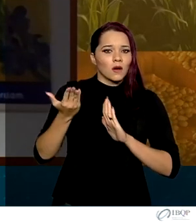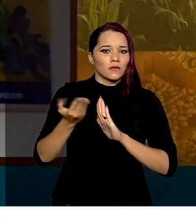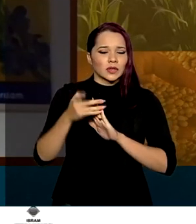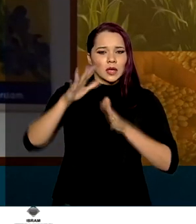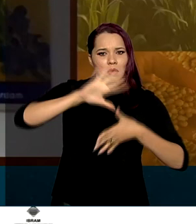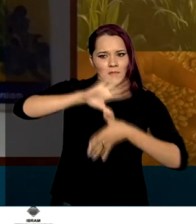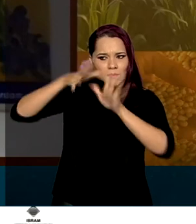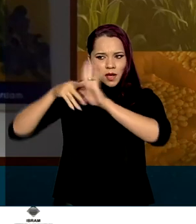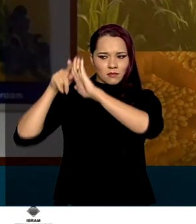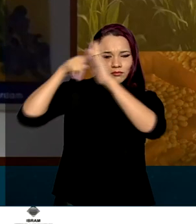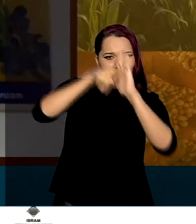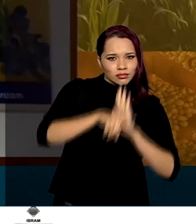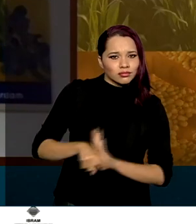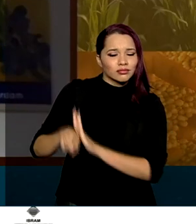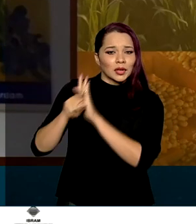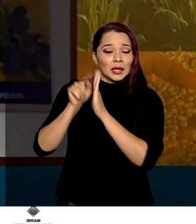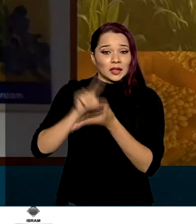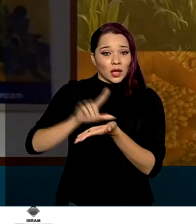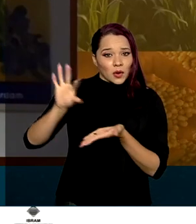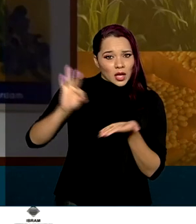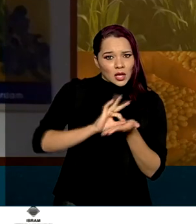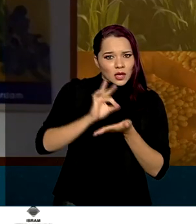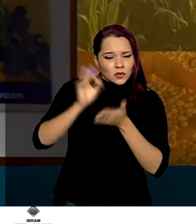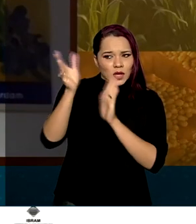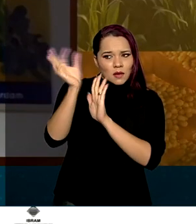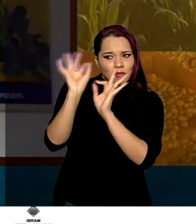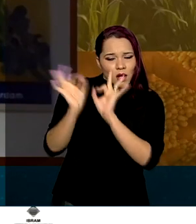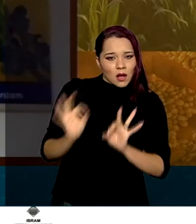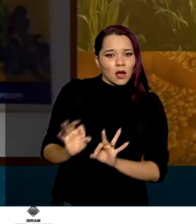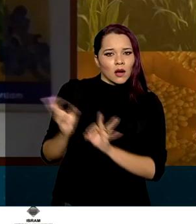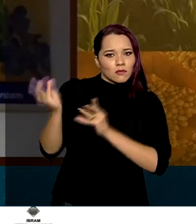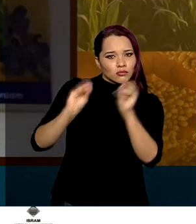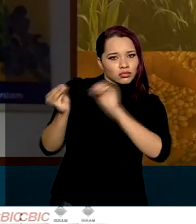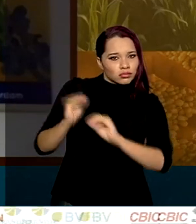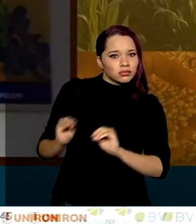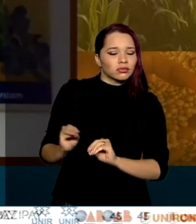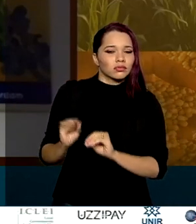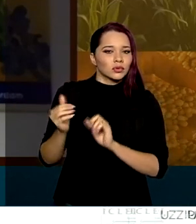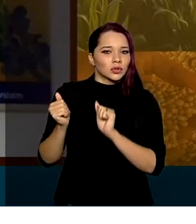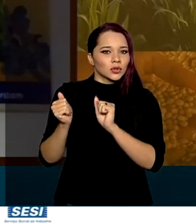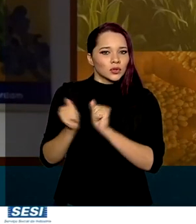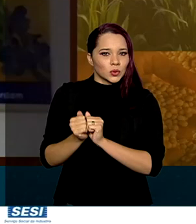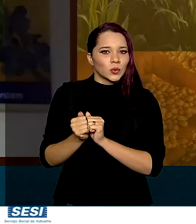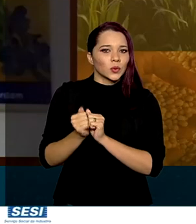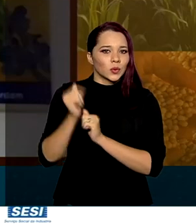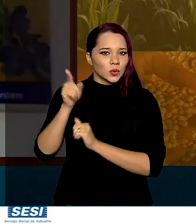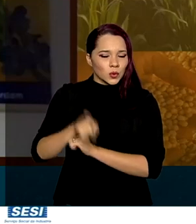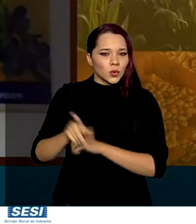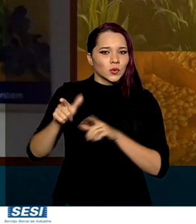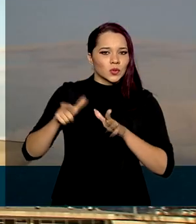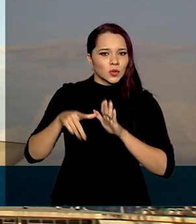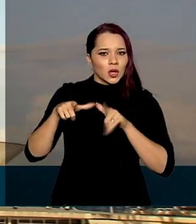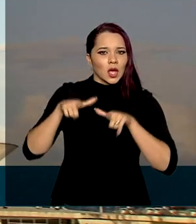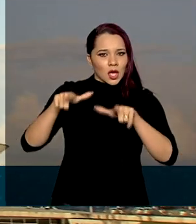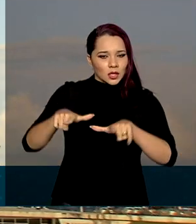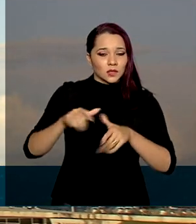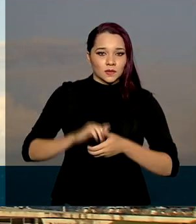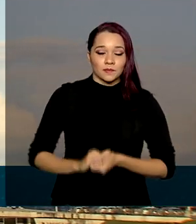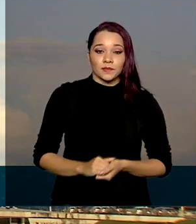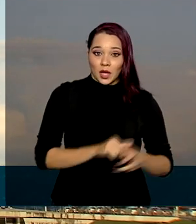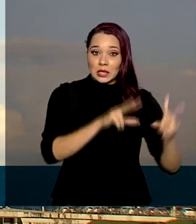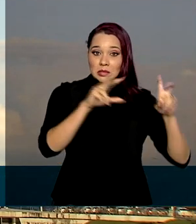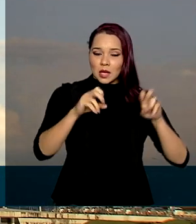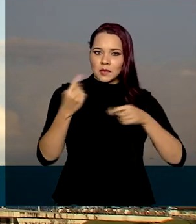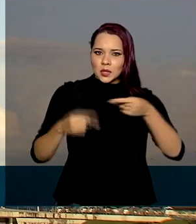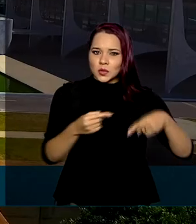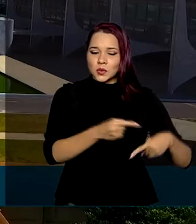mapeamento, a gente tem esse cadastro mapeado, integrado com os registros. O assunto está